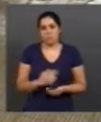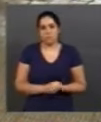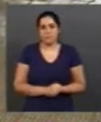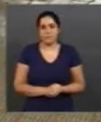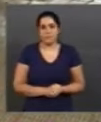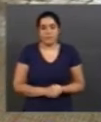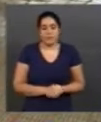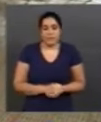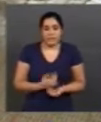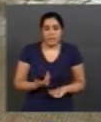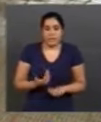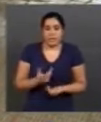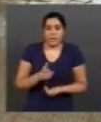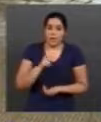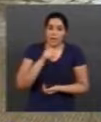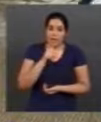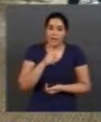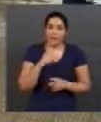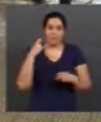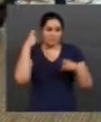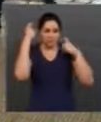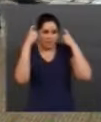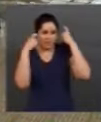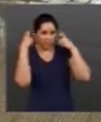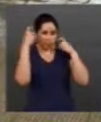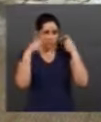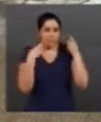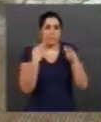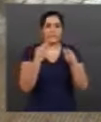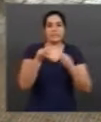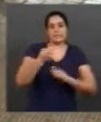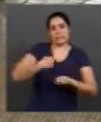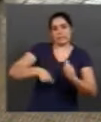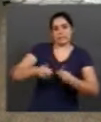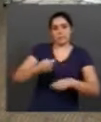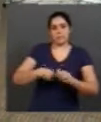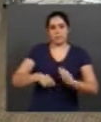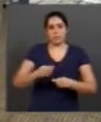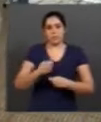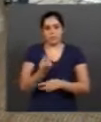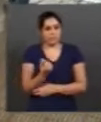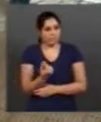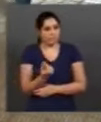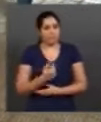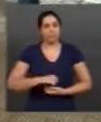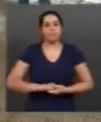é muito preocupante, assim, por questão de economia de dinheiro, né?